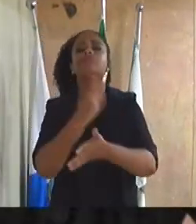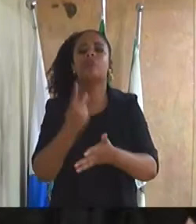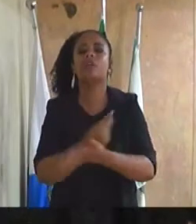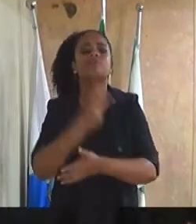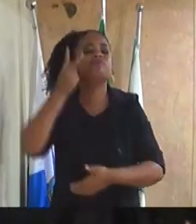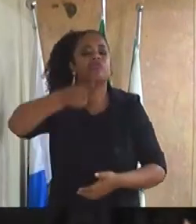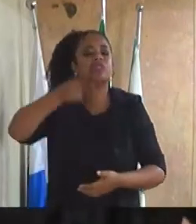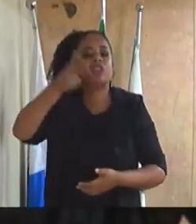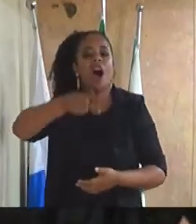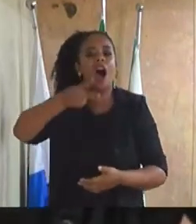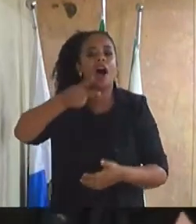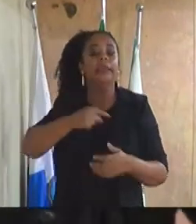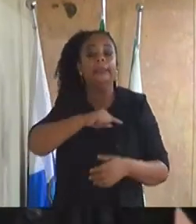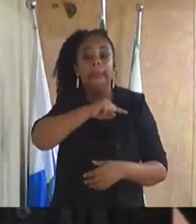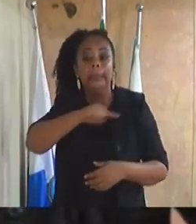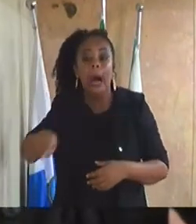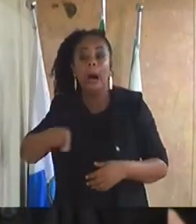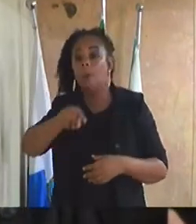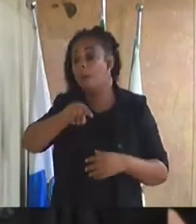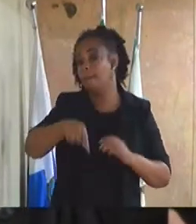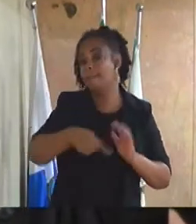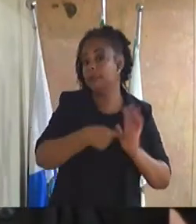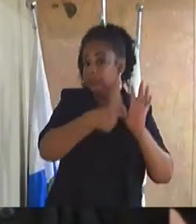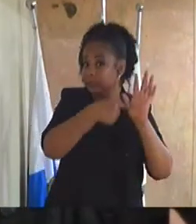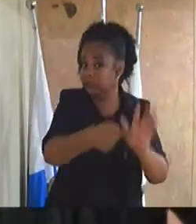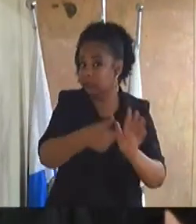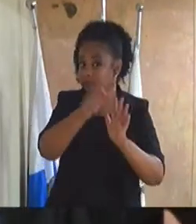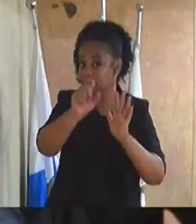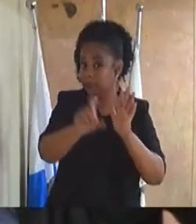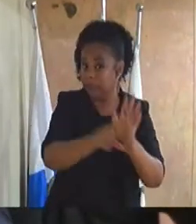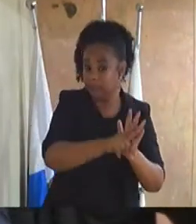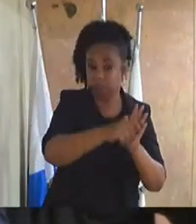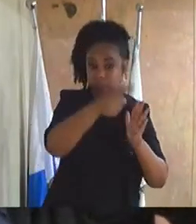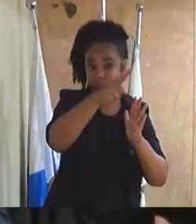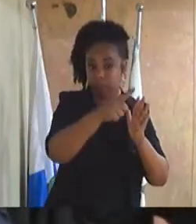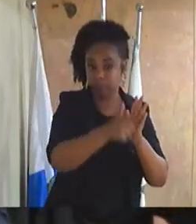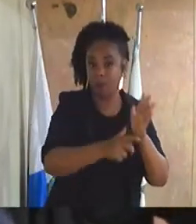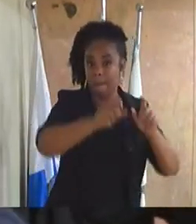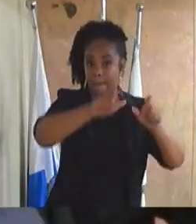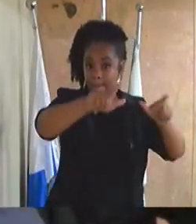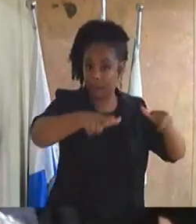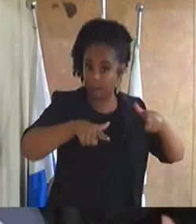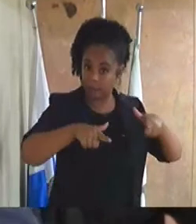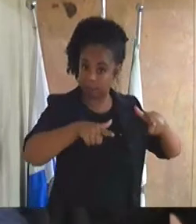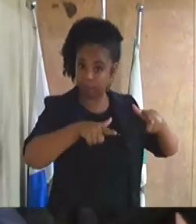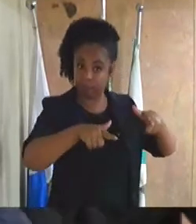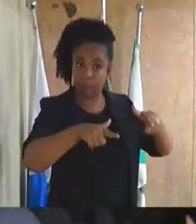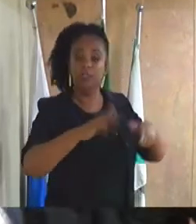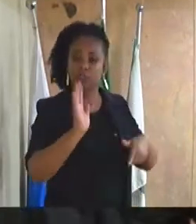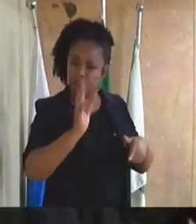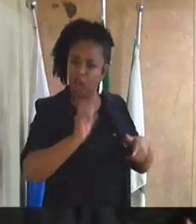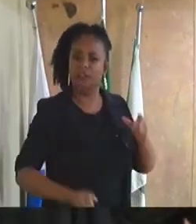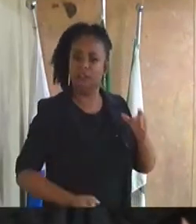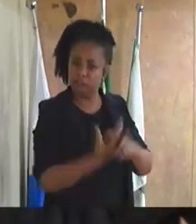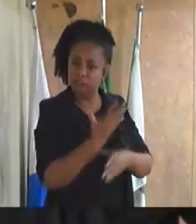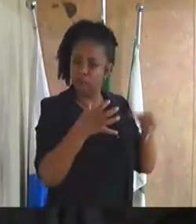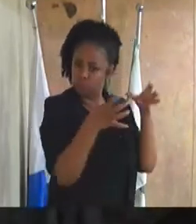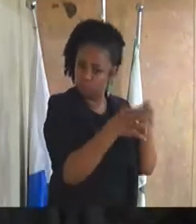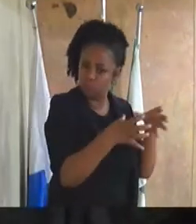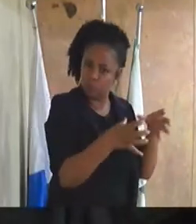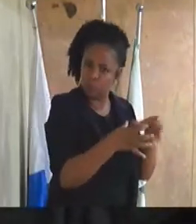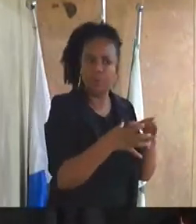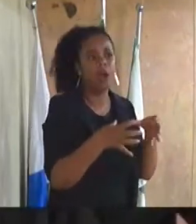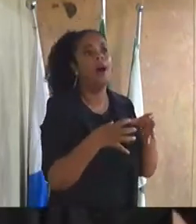não apresentar o fato concreto já que existe as comissões aqui instauradas aptas